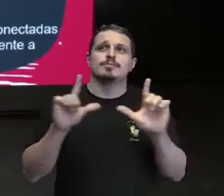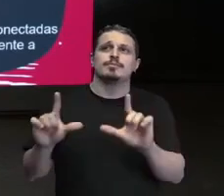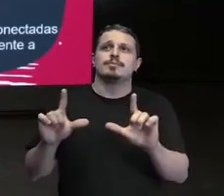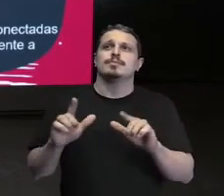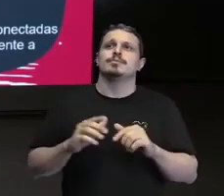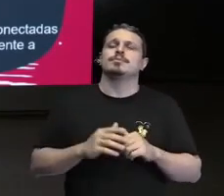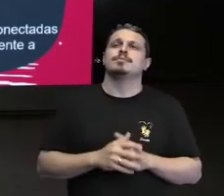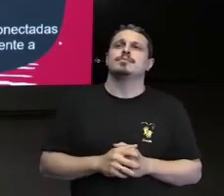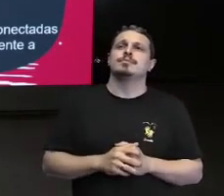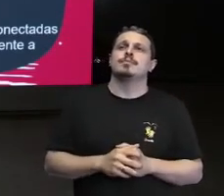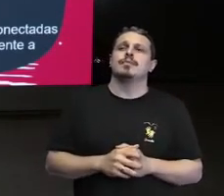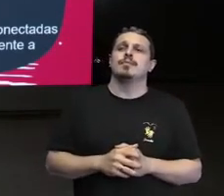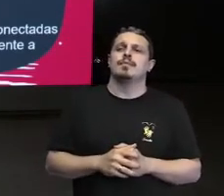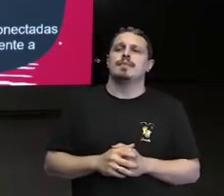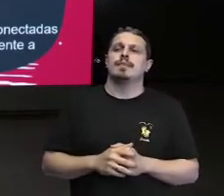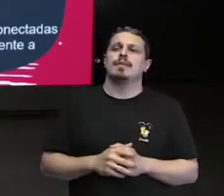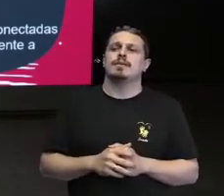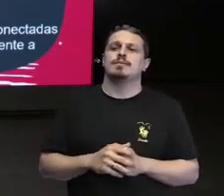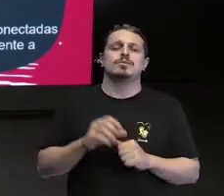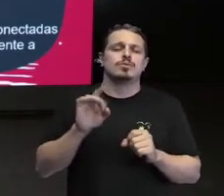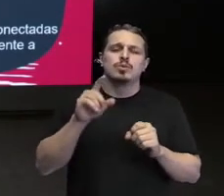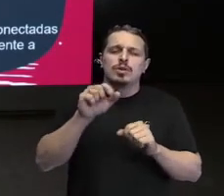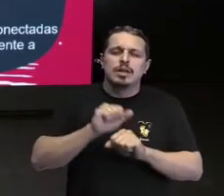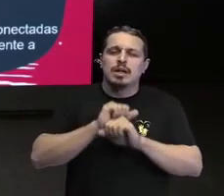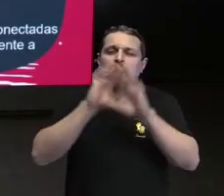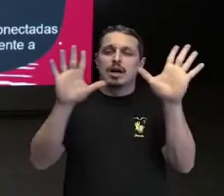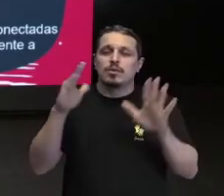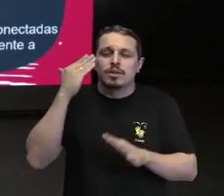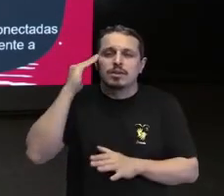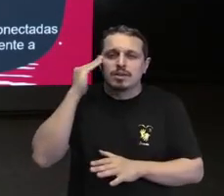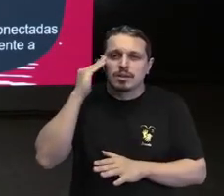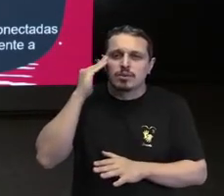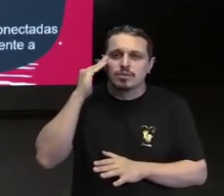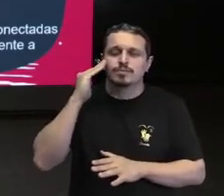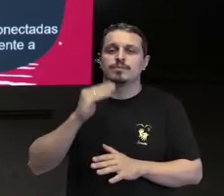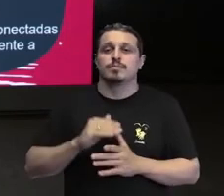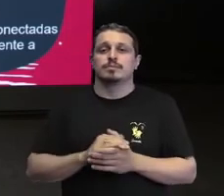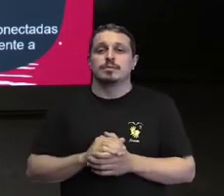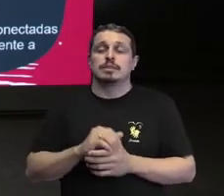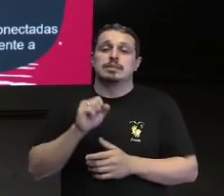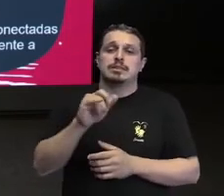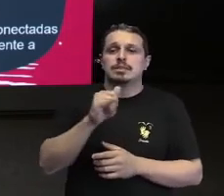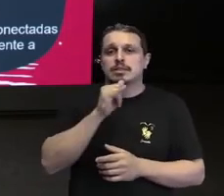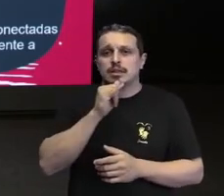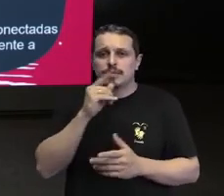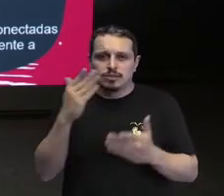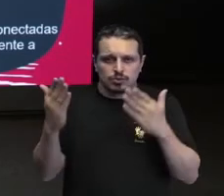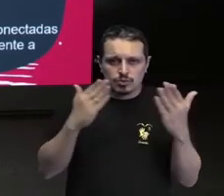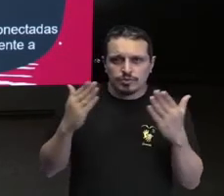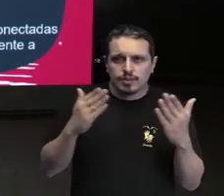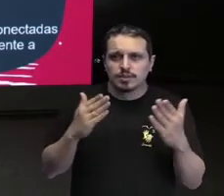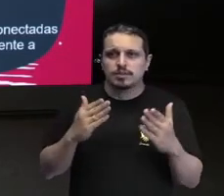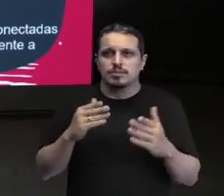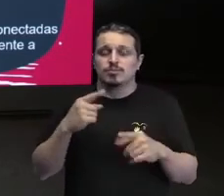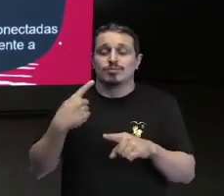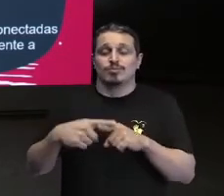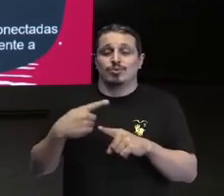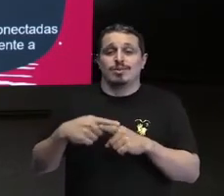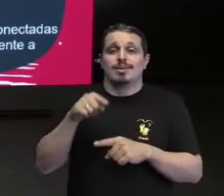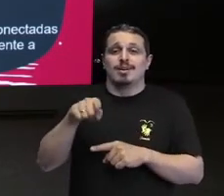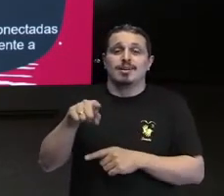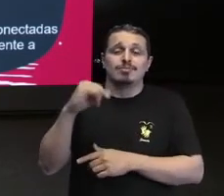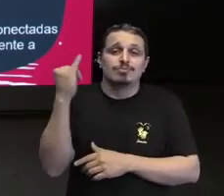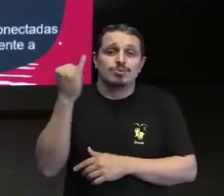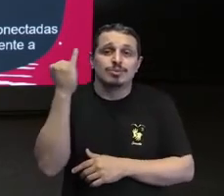e aqui só para deixar um pouco mais palpável para quem ainda tem algum tipo de dúvida porque que é importante para as